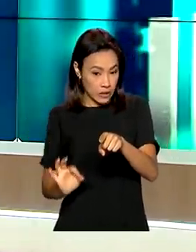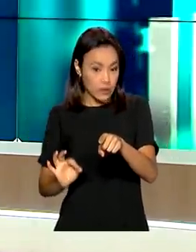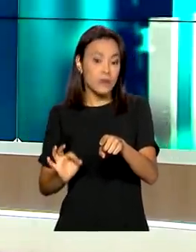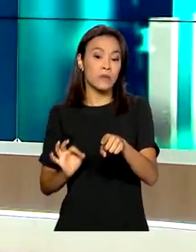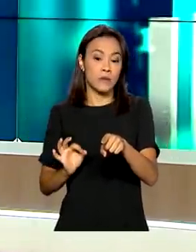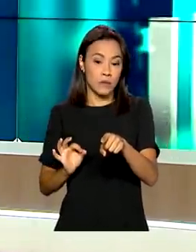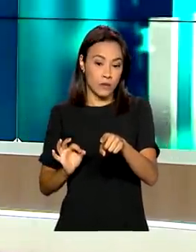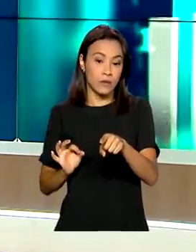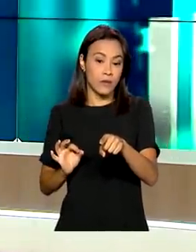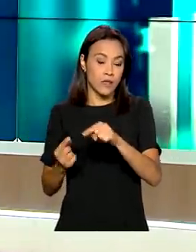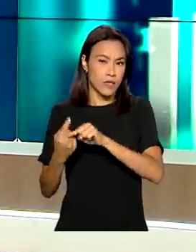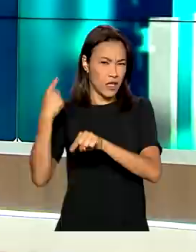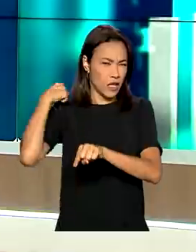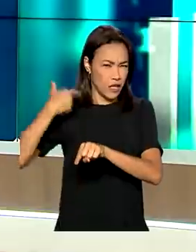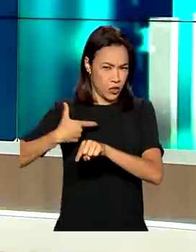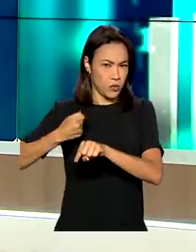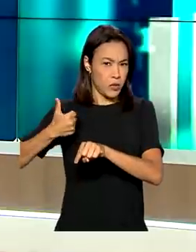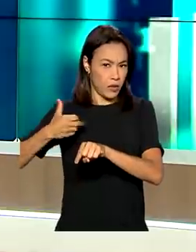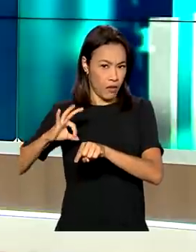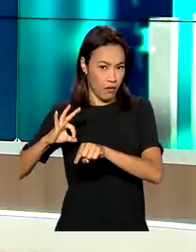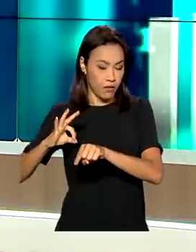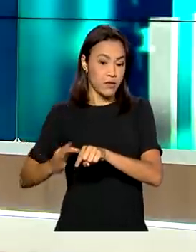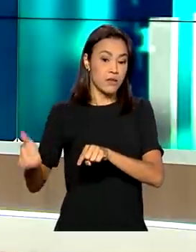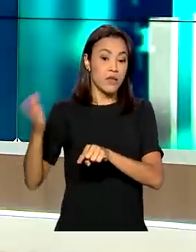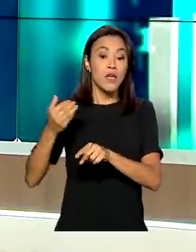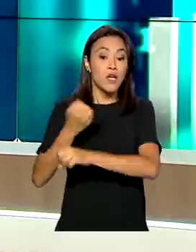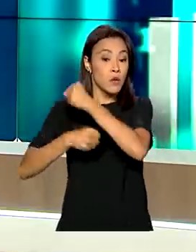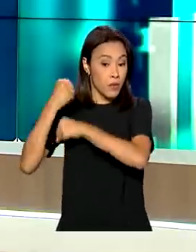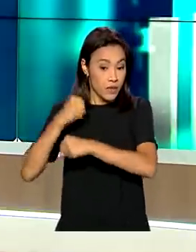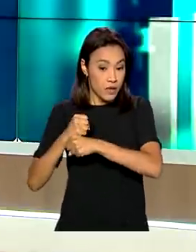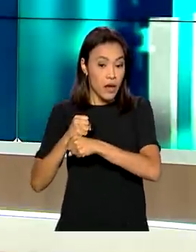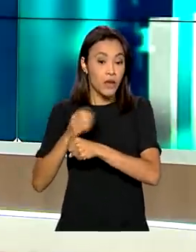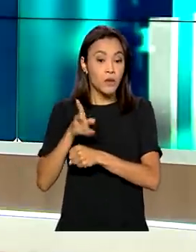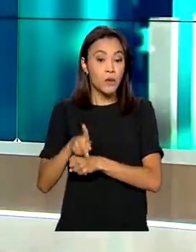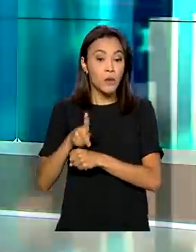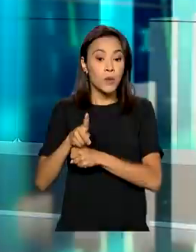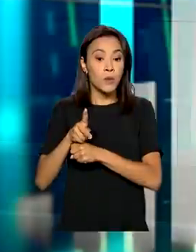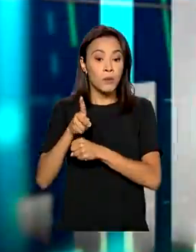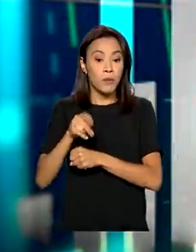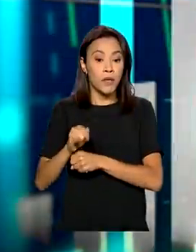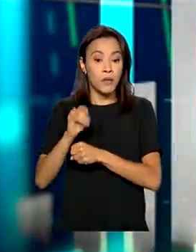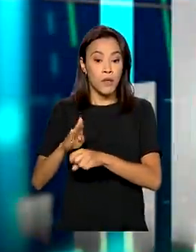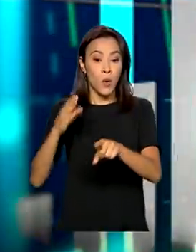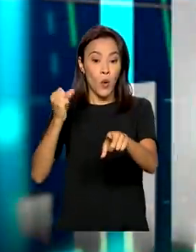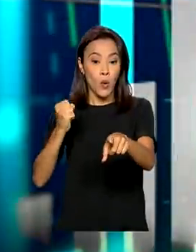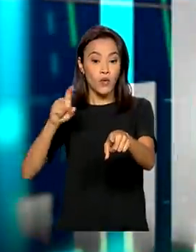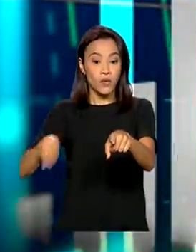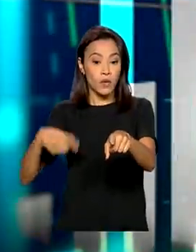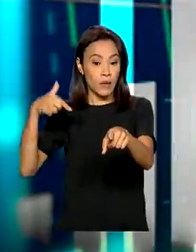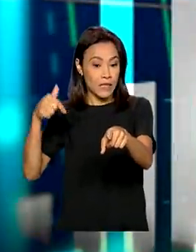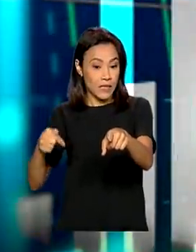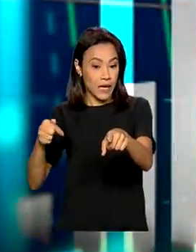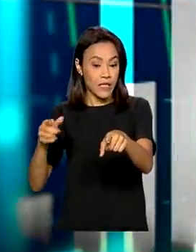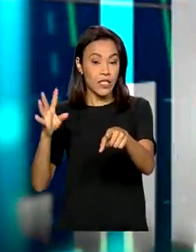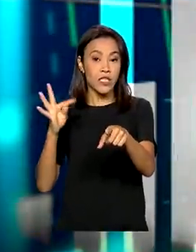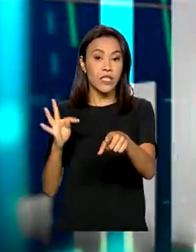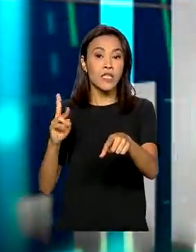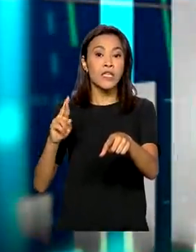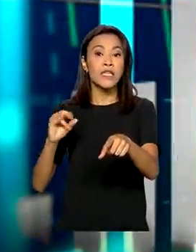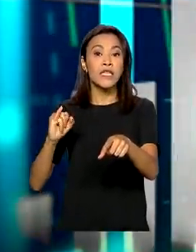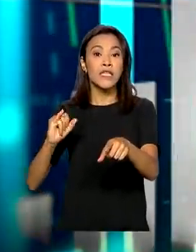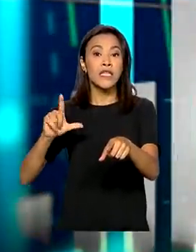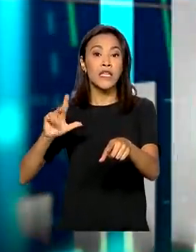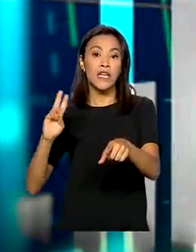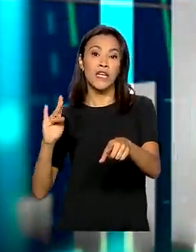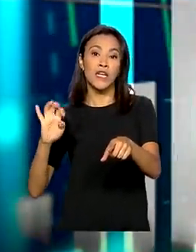2010, como nós mencionamos, e o PIB no ano passado, então, chegou a 8,7 trilhões, alguma coisa em torno de 1,5